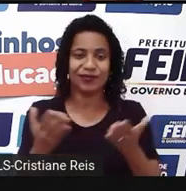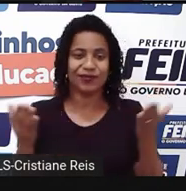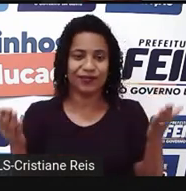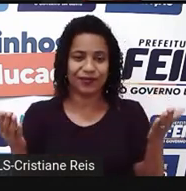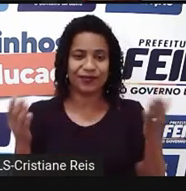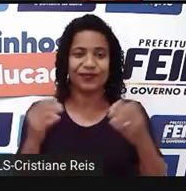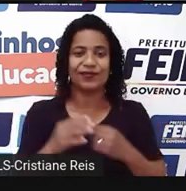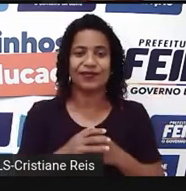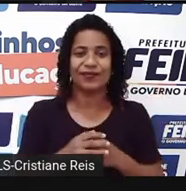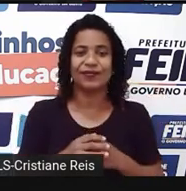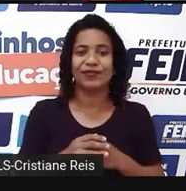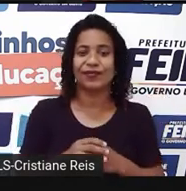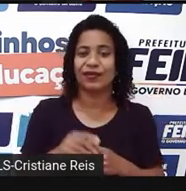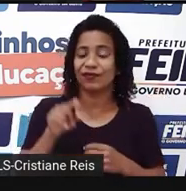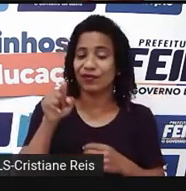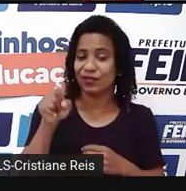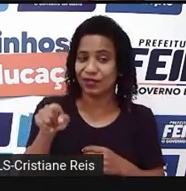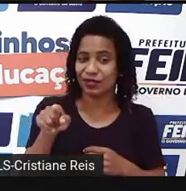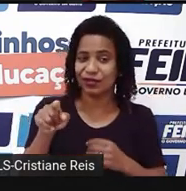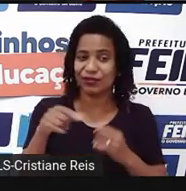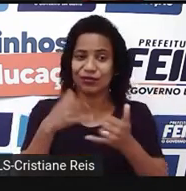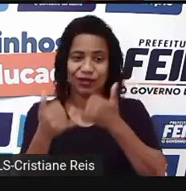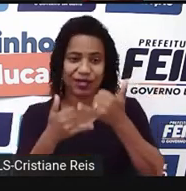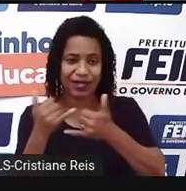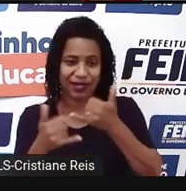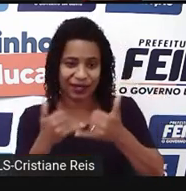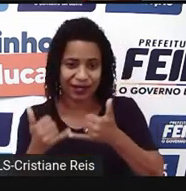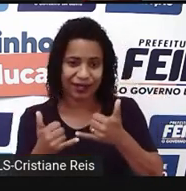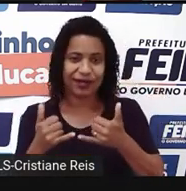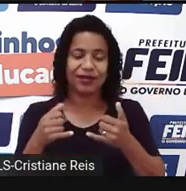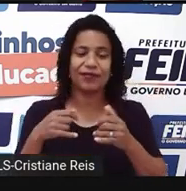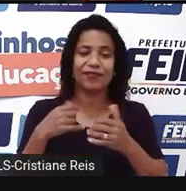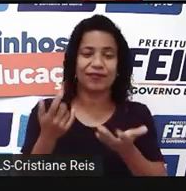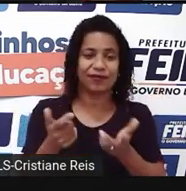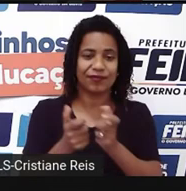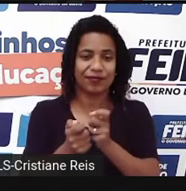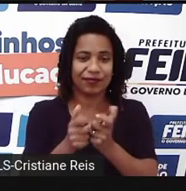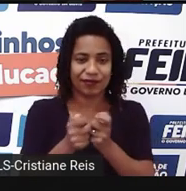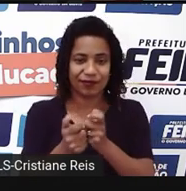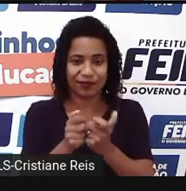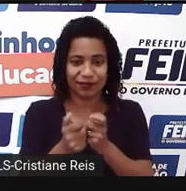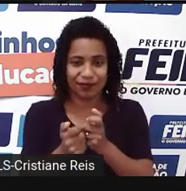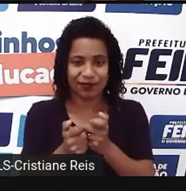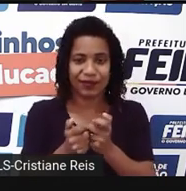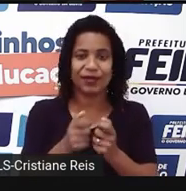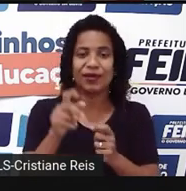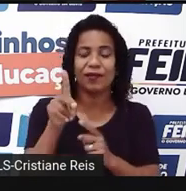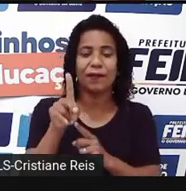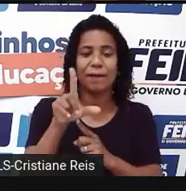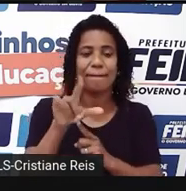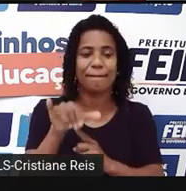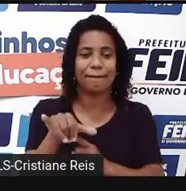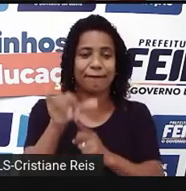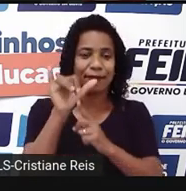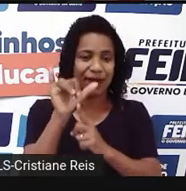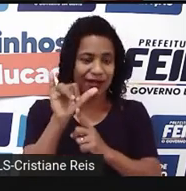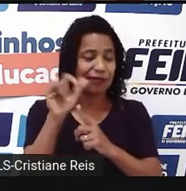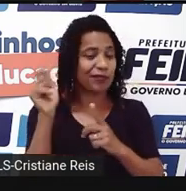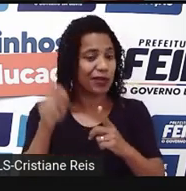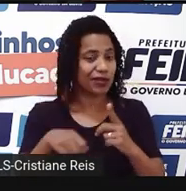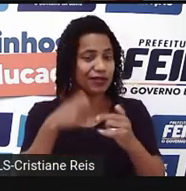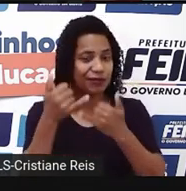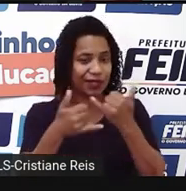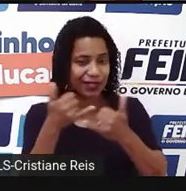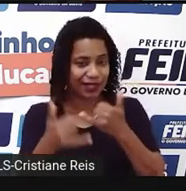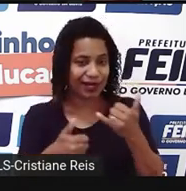caso, jogará, tocará ou brincará comigo. Porque já sabemos que o verbo play, né? Ele tem esses três sentidos na